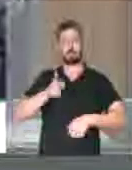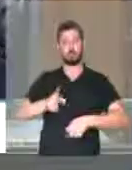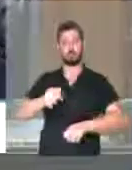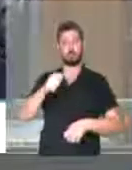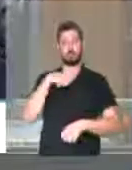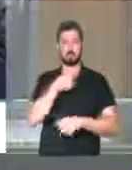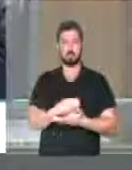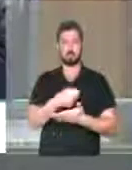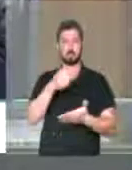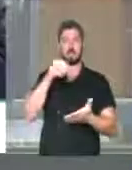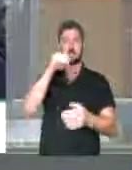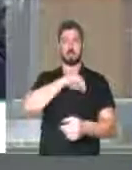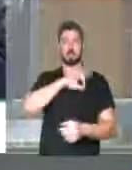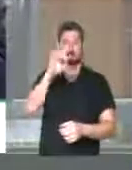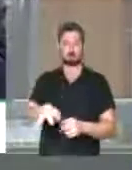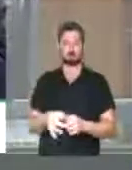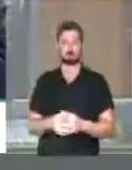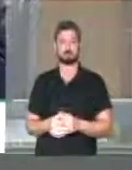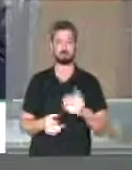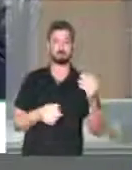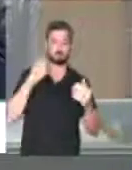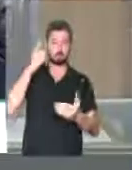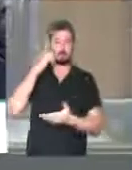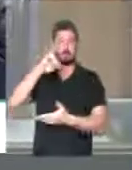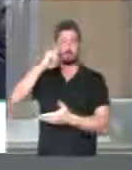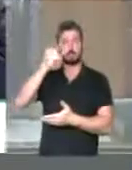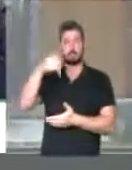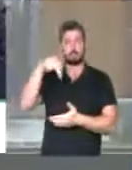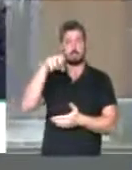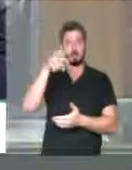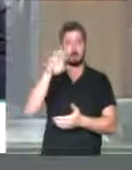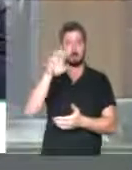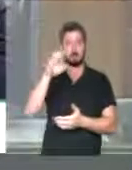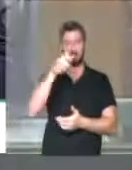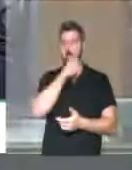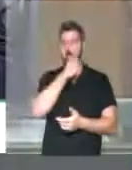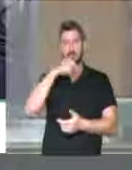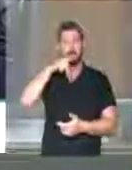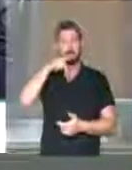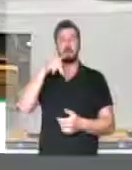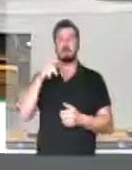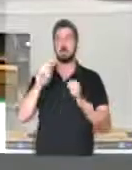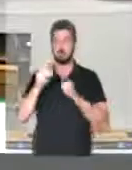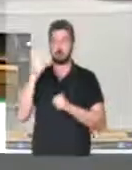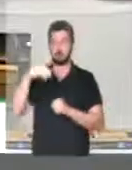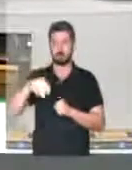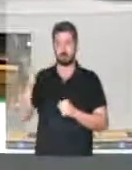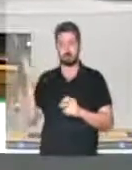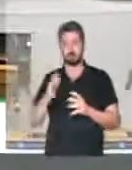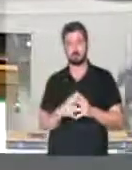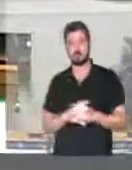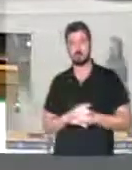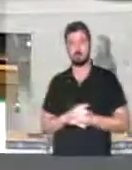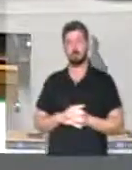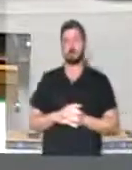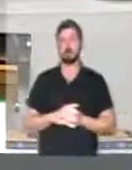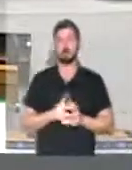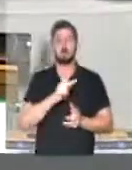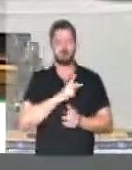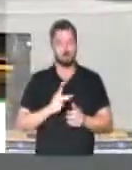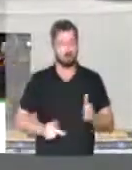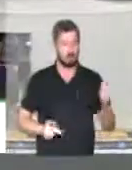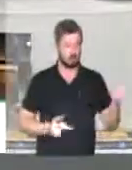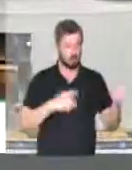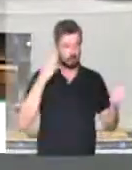Obrigado, deputada Janete Capiberib, do PSB do Amapá. A Exª tem três minutos na tribuna. Sr. Presidente, colegas